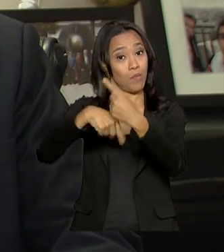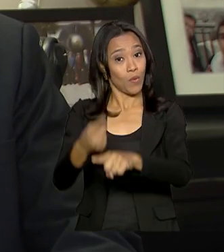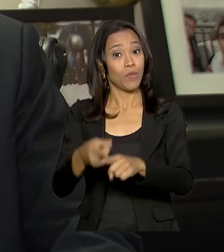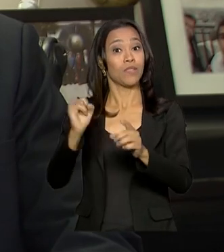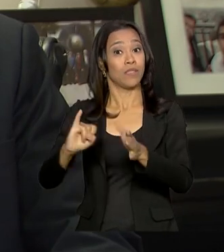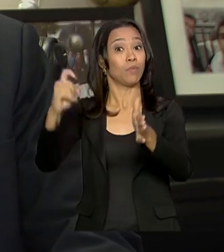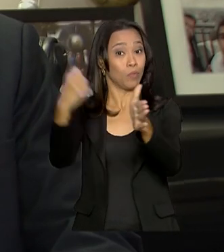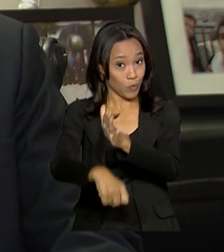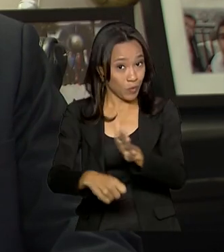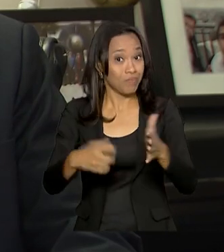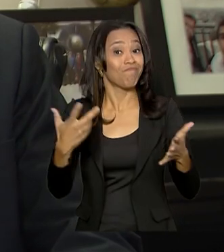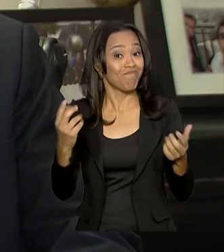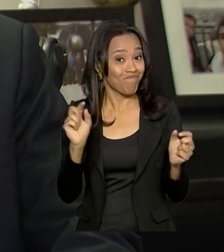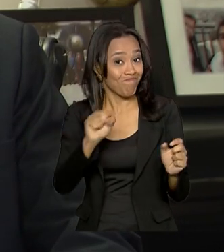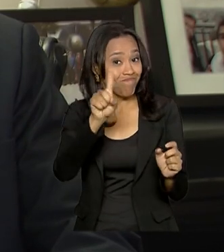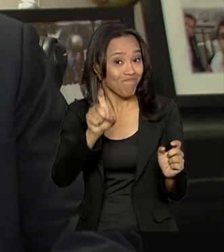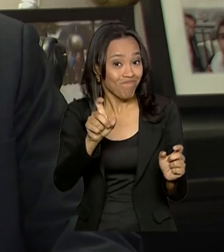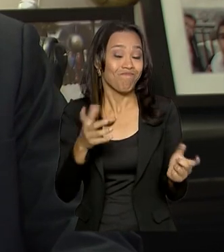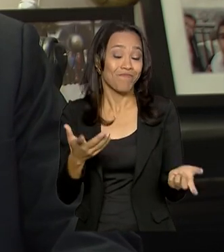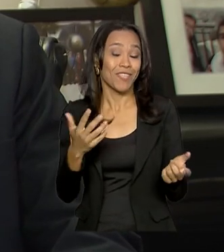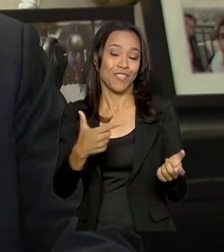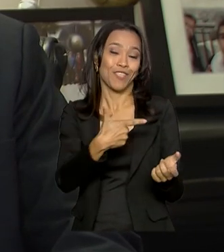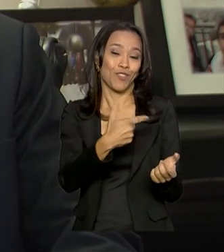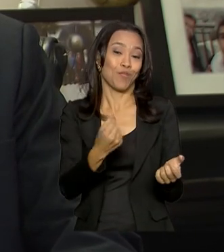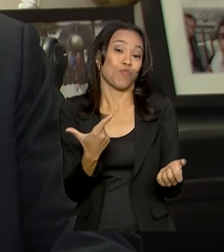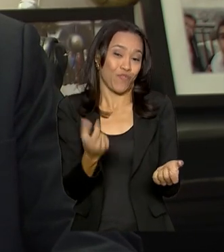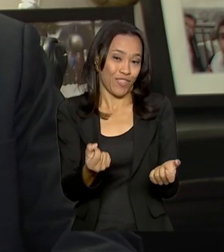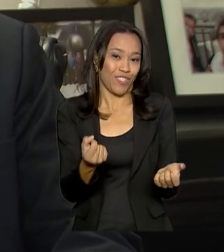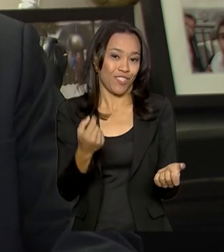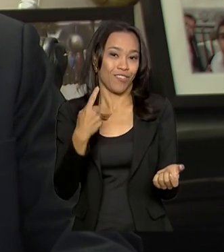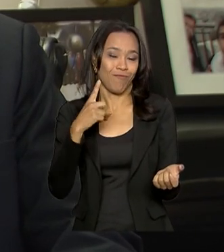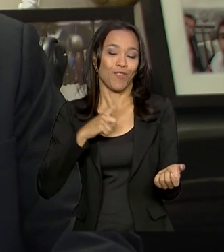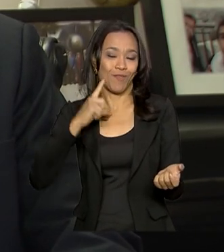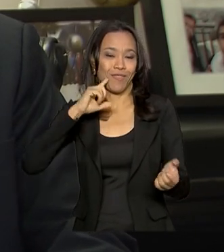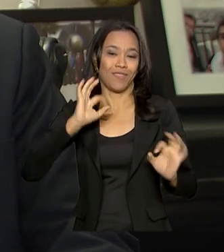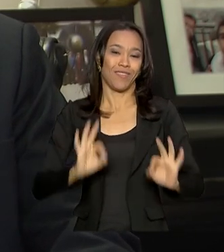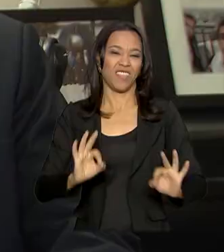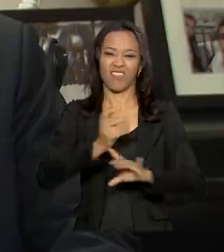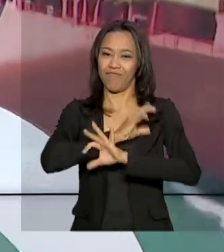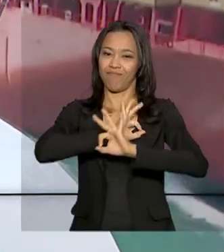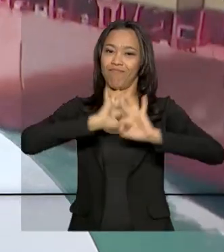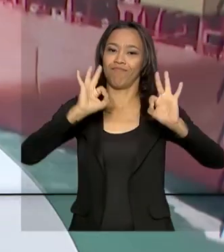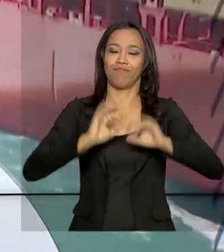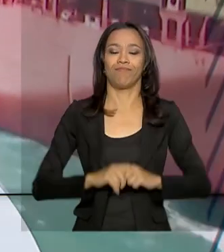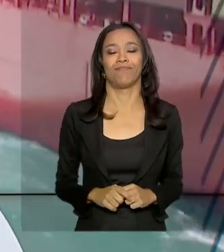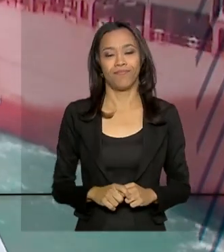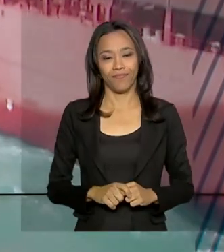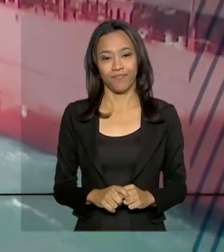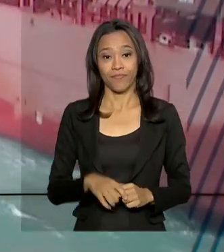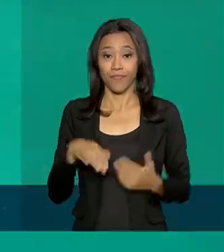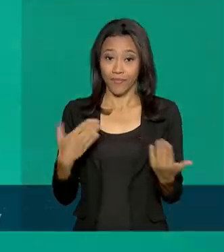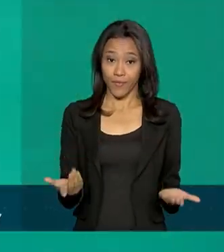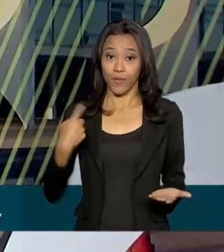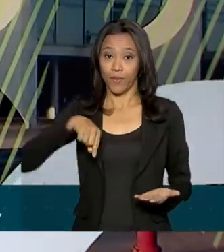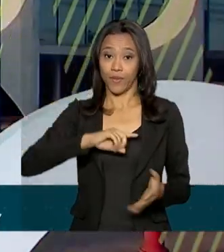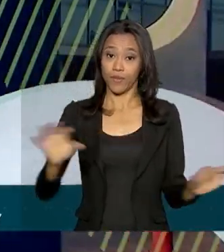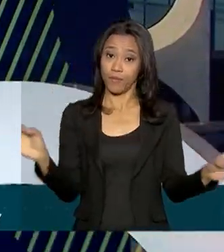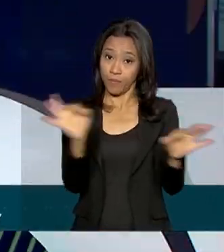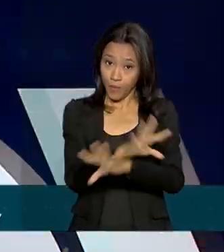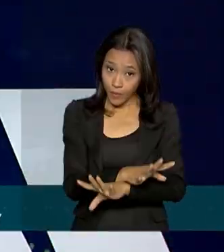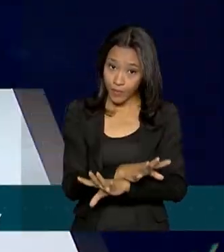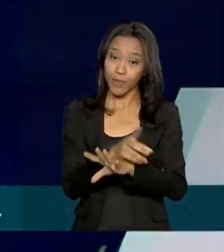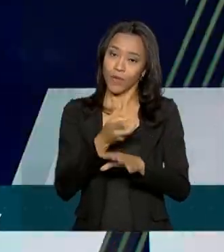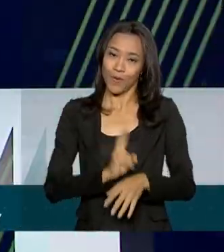certeza, em 2020, eu não tenho a menor dúvida que será fantástico. O Governo Agora fica por